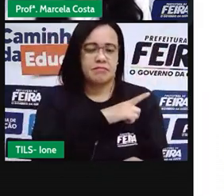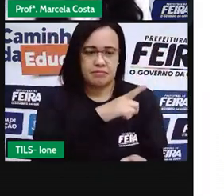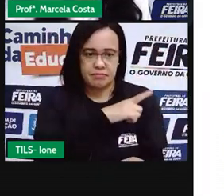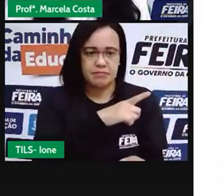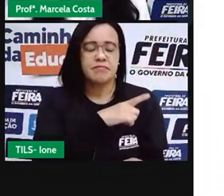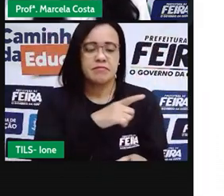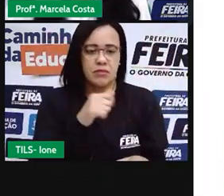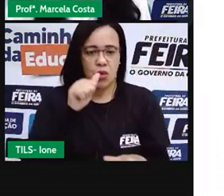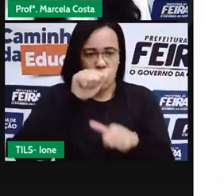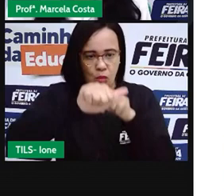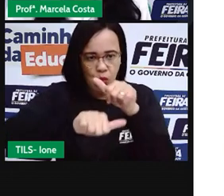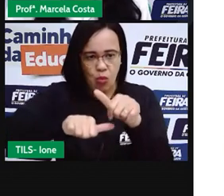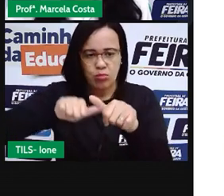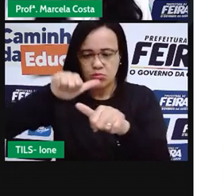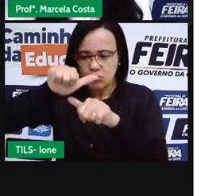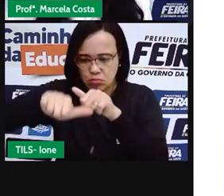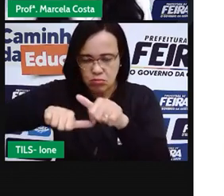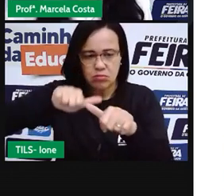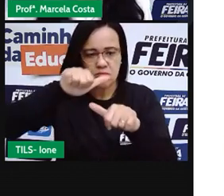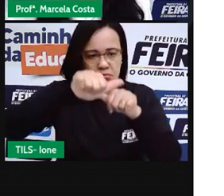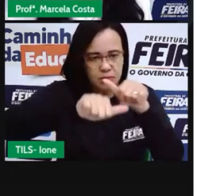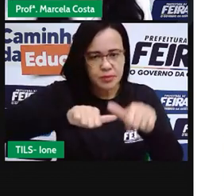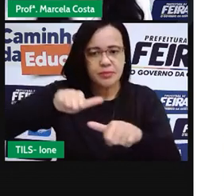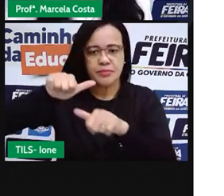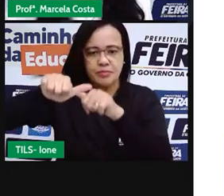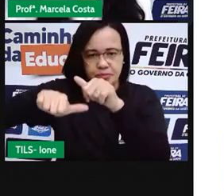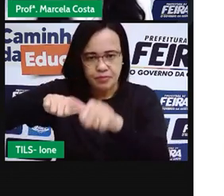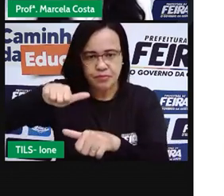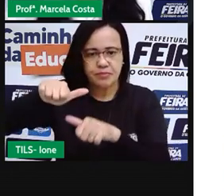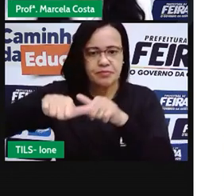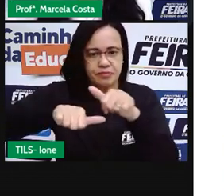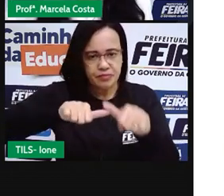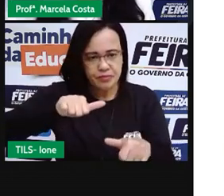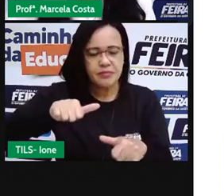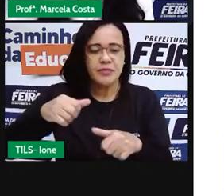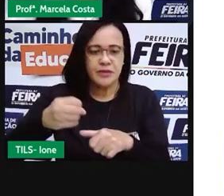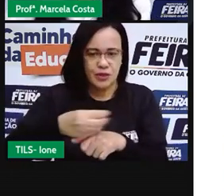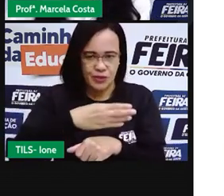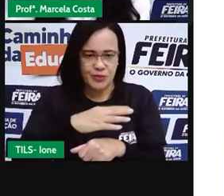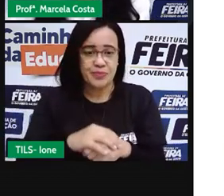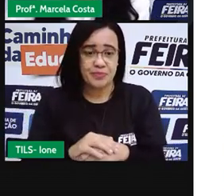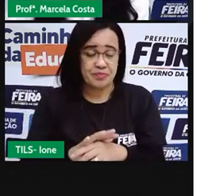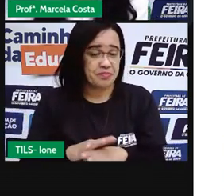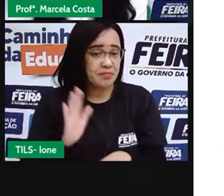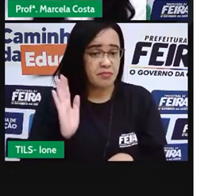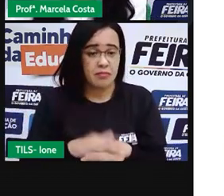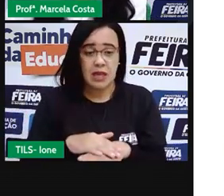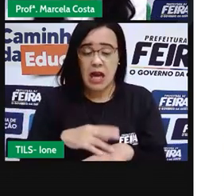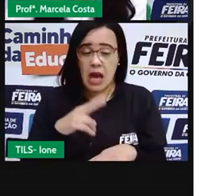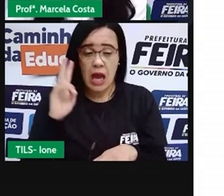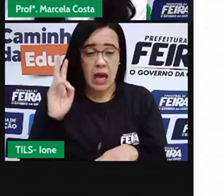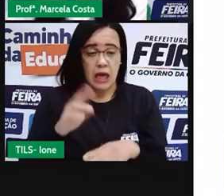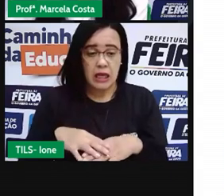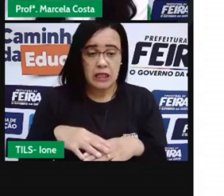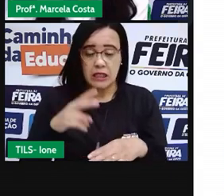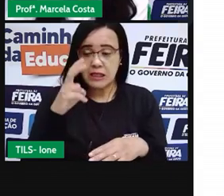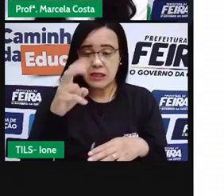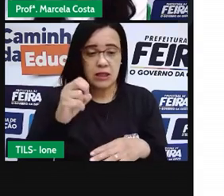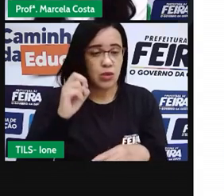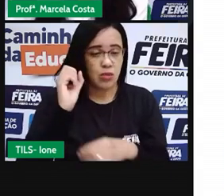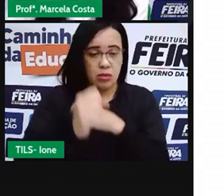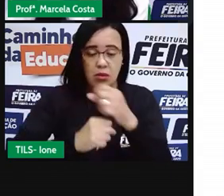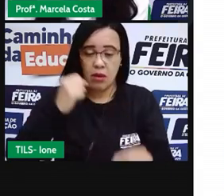ganhando incrementos, vejam que ela já tem mais de 50 anos, e faz parte aqui do